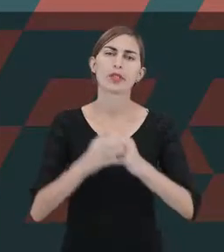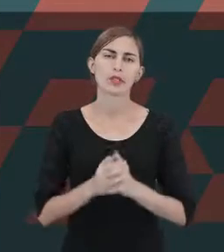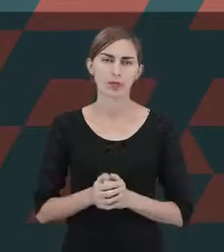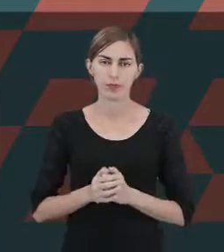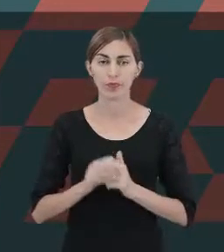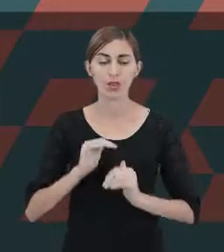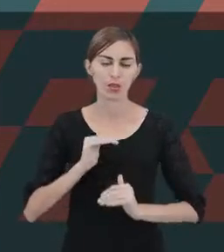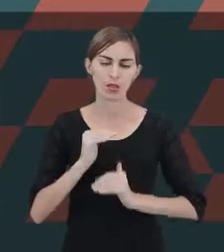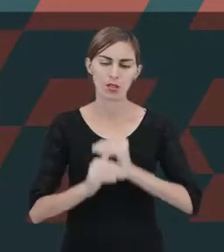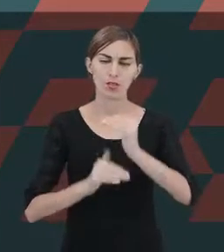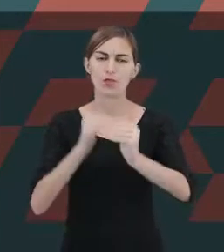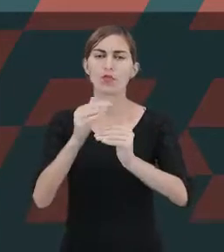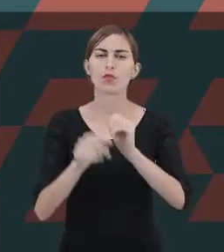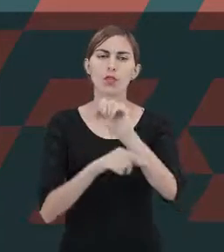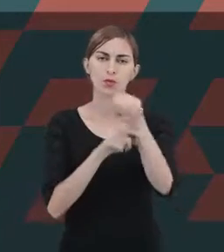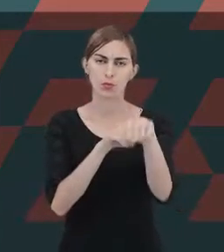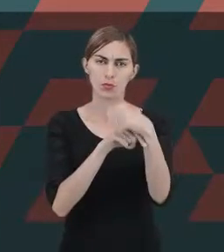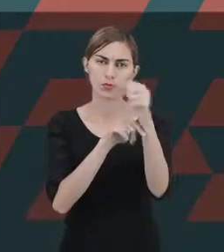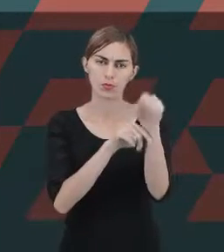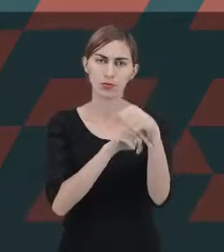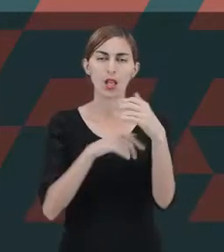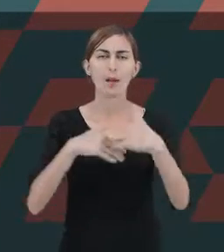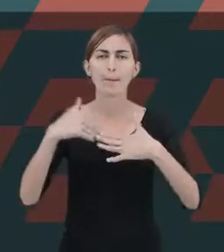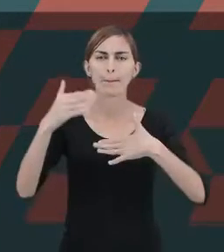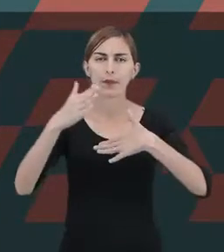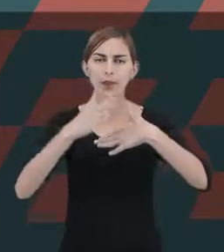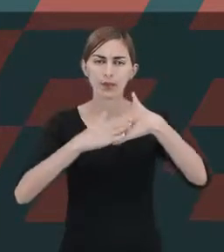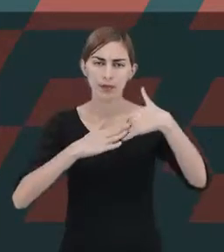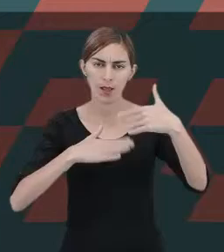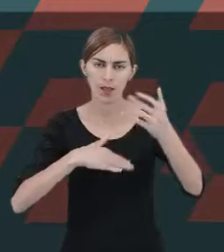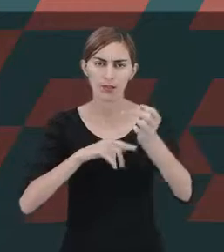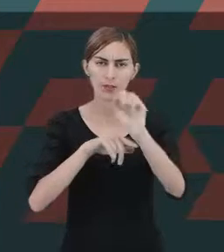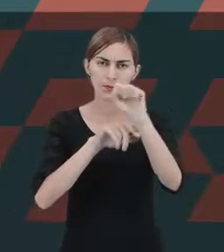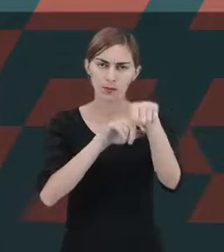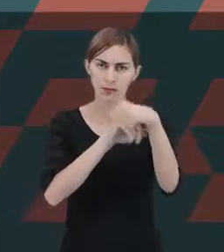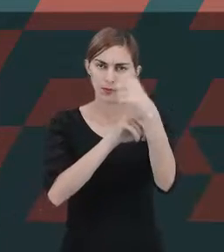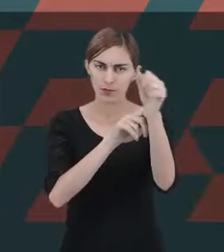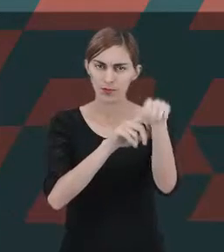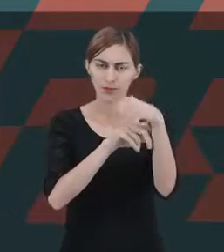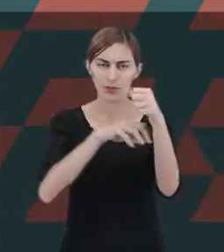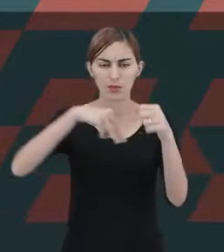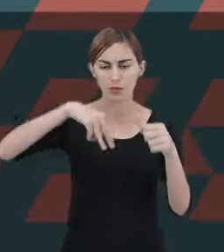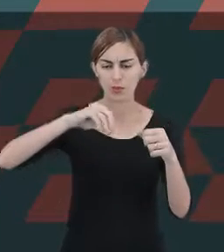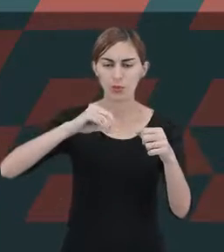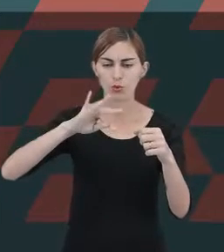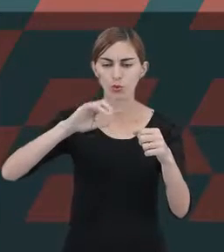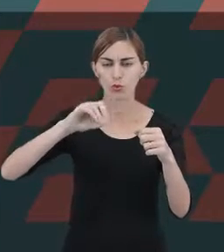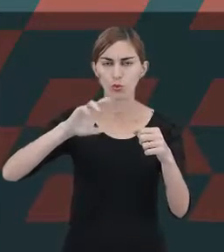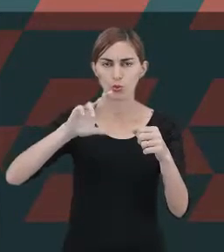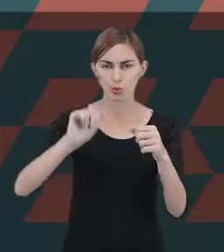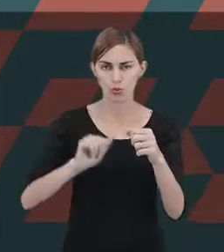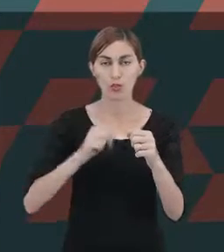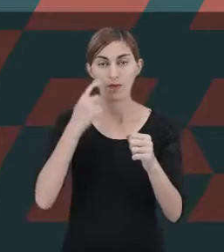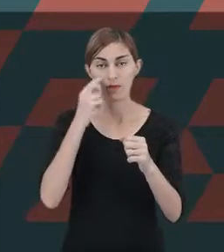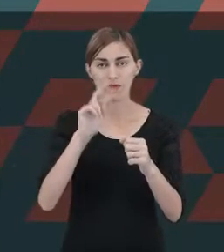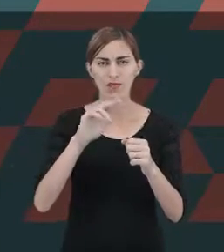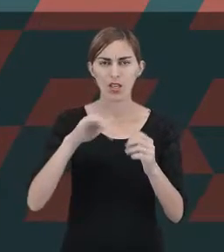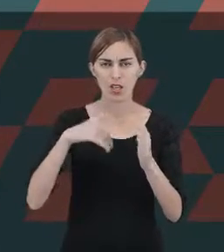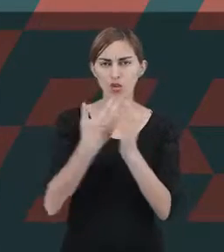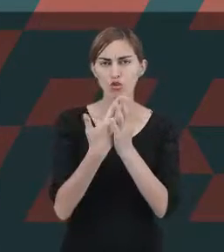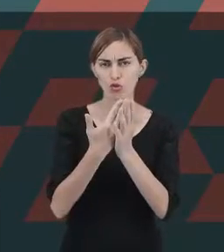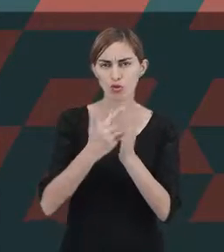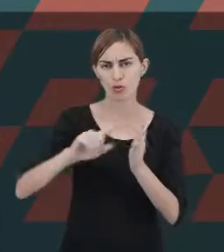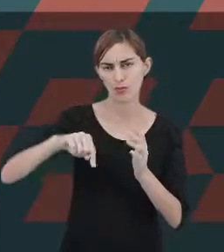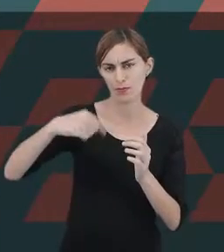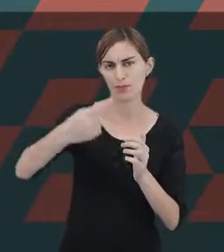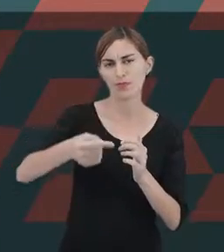motor, que seria as habilidades motoras, que a gente vai ver nas competências seguintes, quando a gente falar um pouco